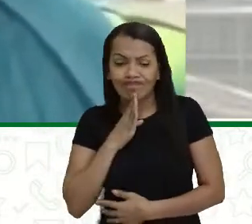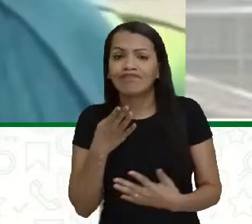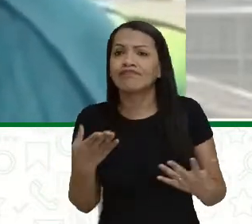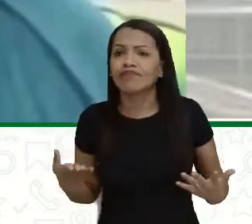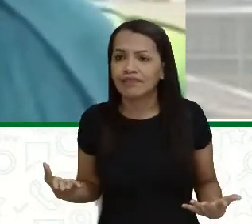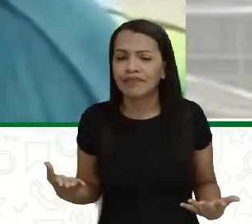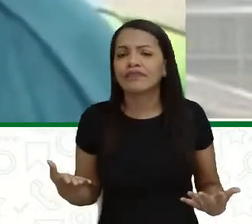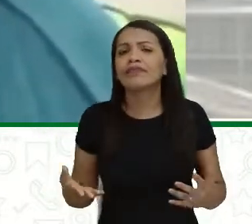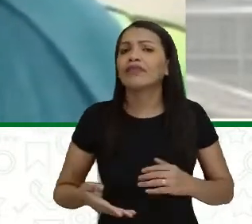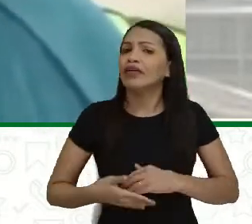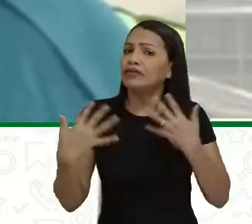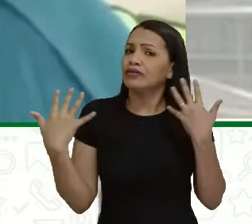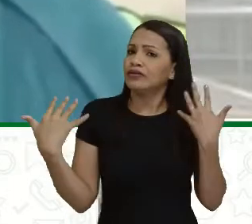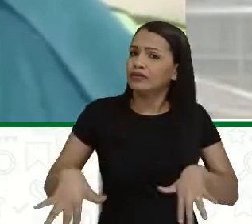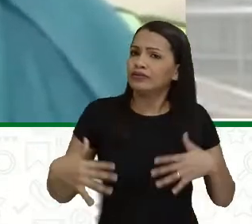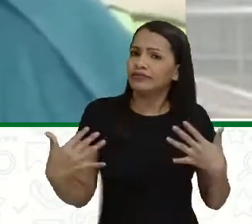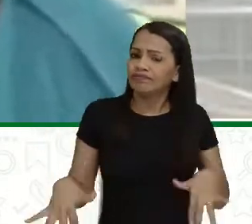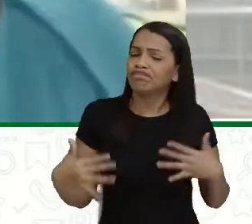É...